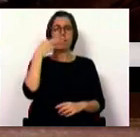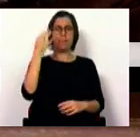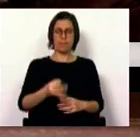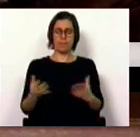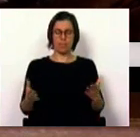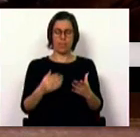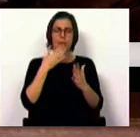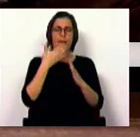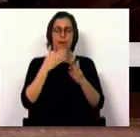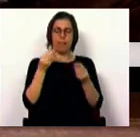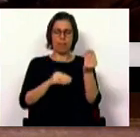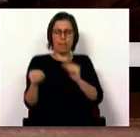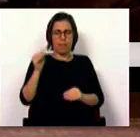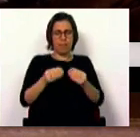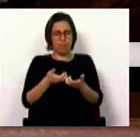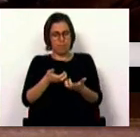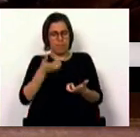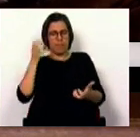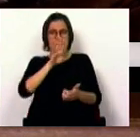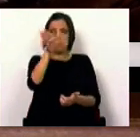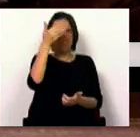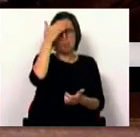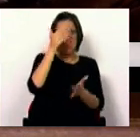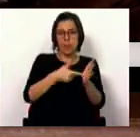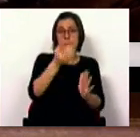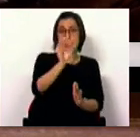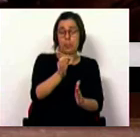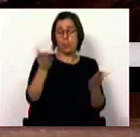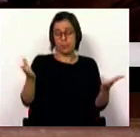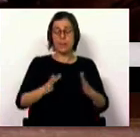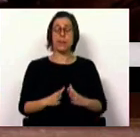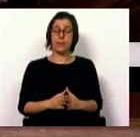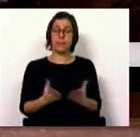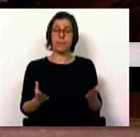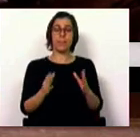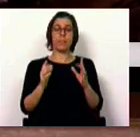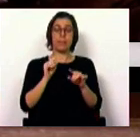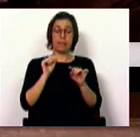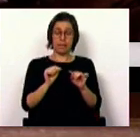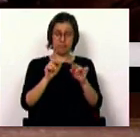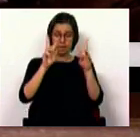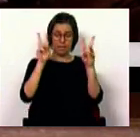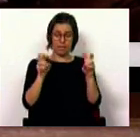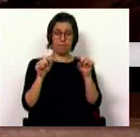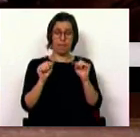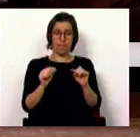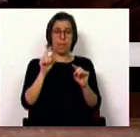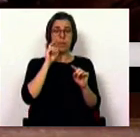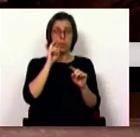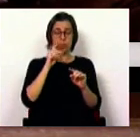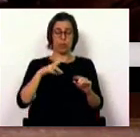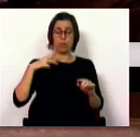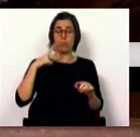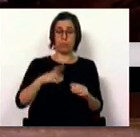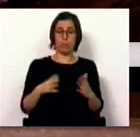o aperfeiçoamento que for considerado necessário para que em torno desta matéria da segurança dos